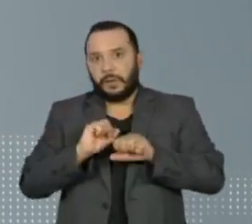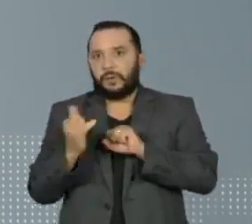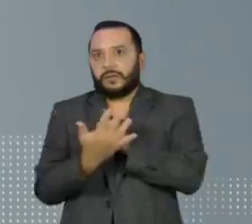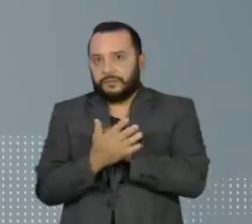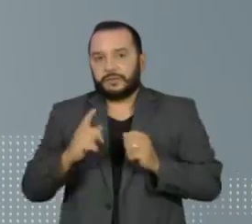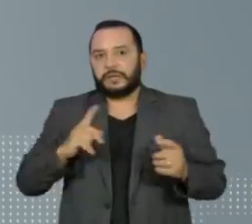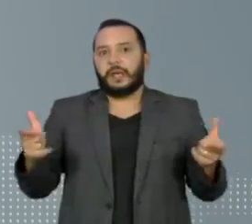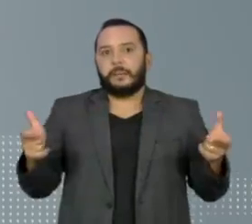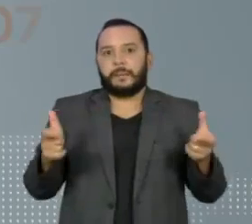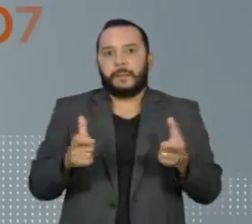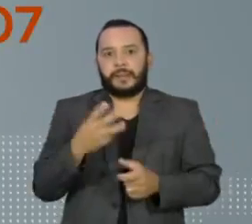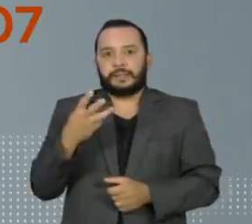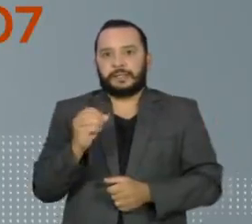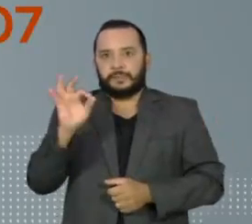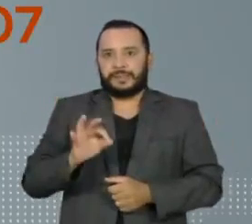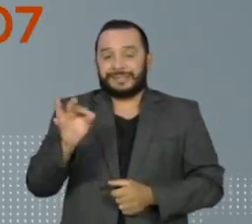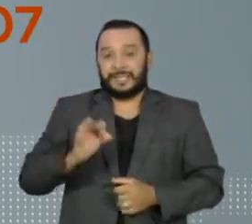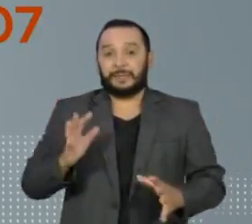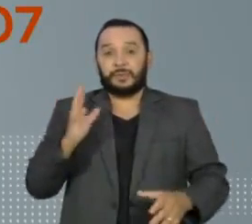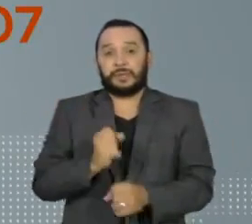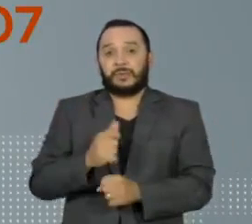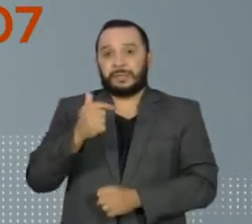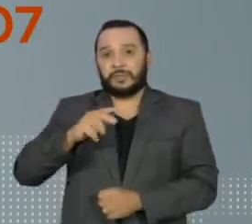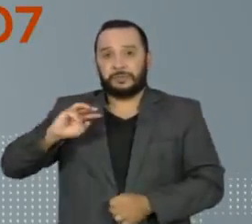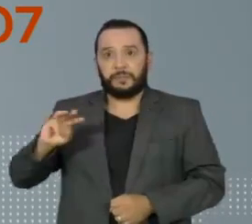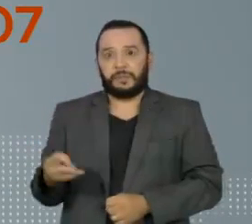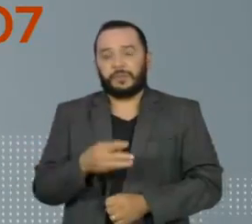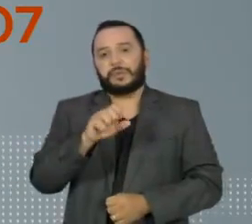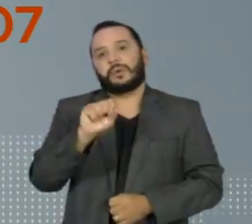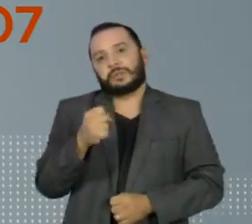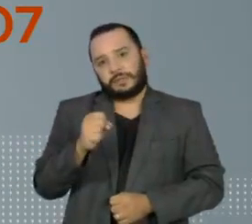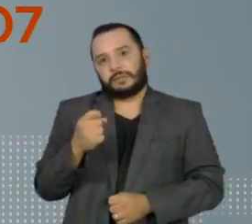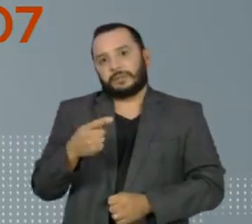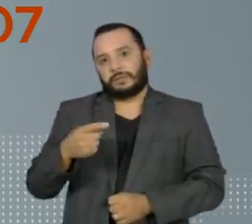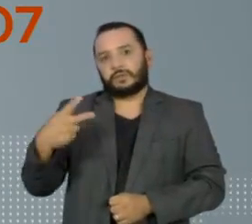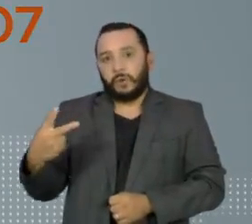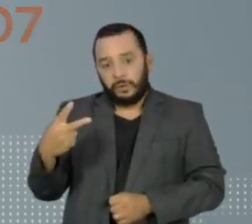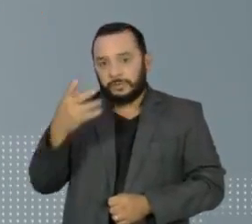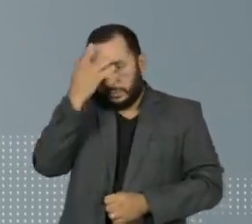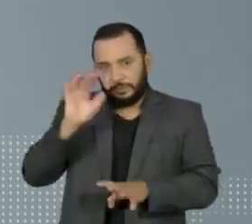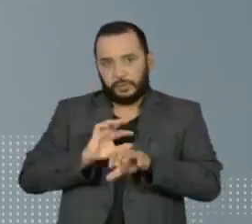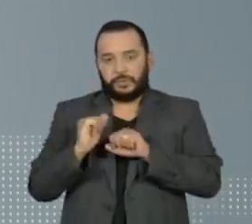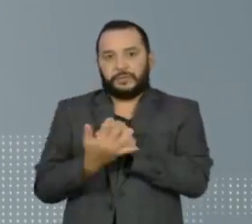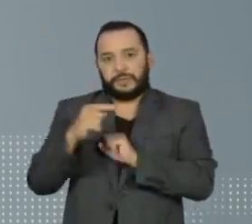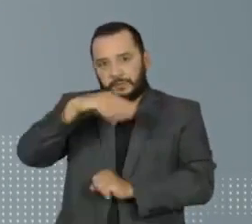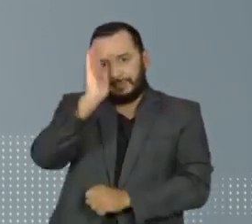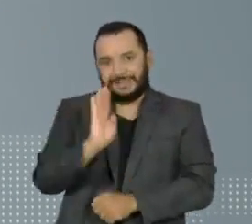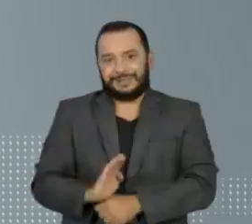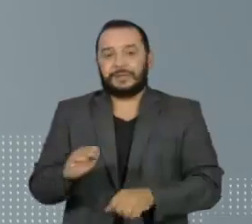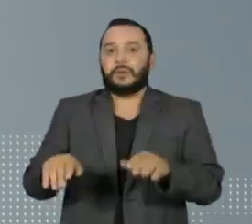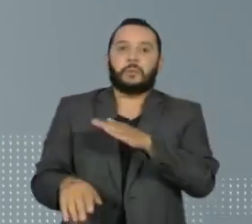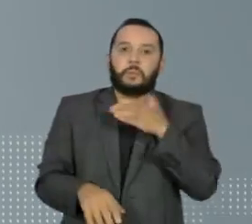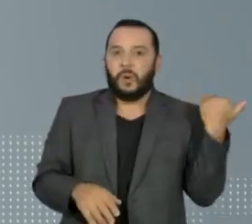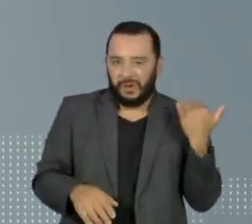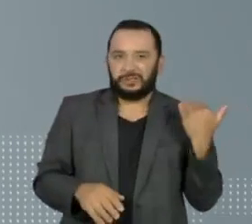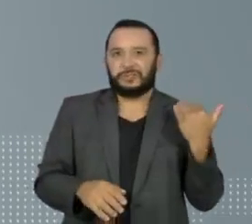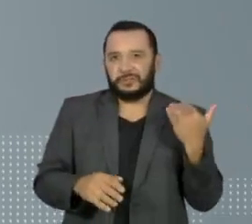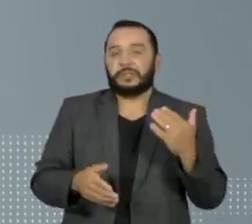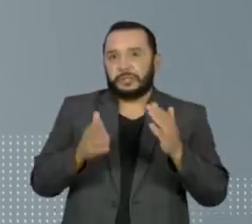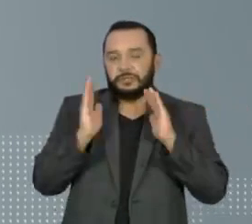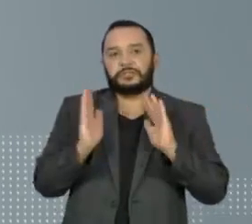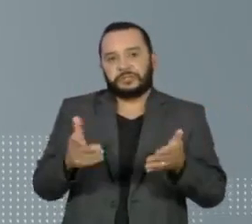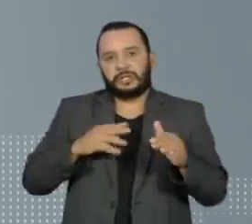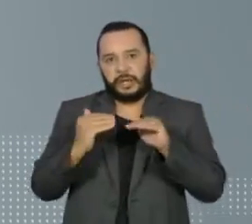com mais de 7,812 mil infectados no país. A média de mortes está perto da